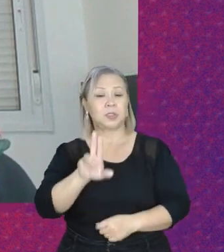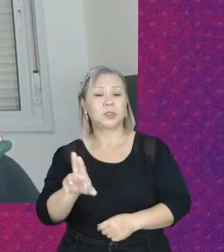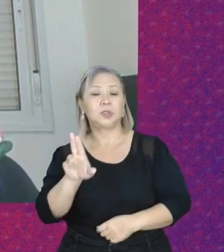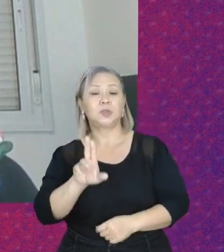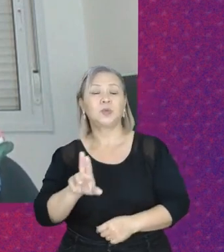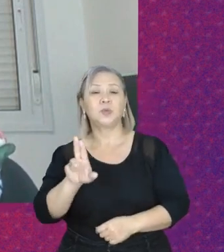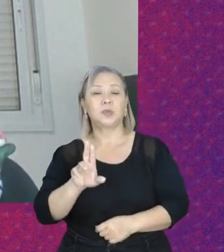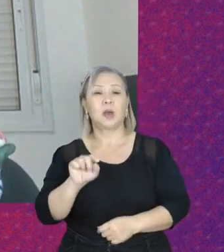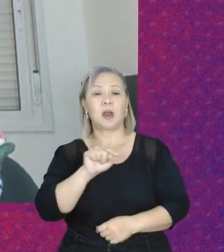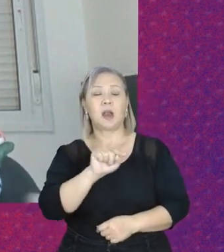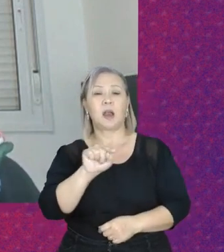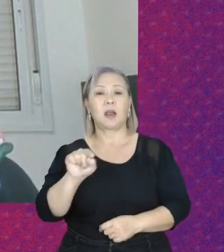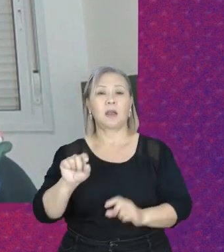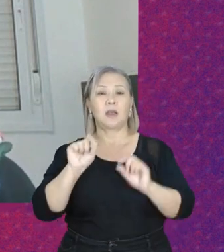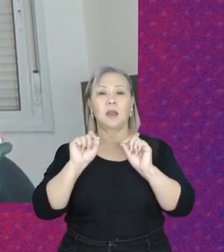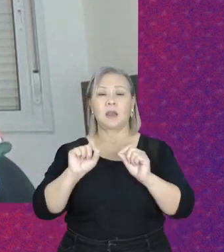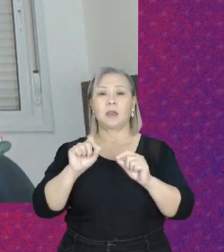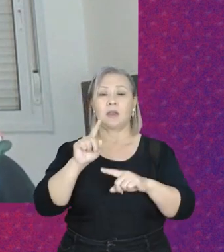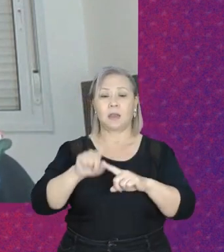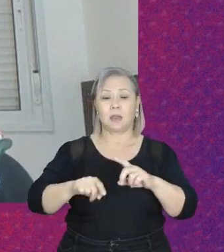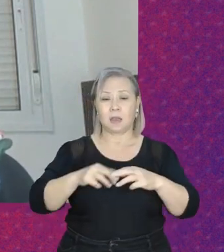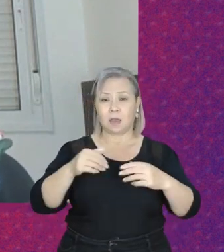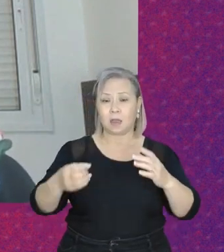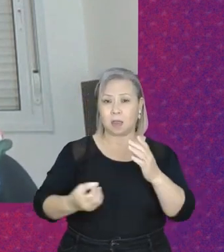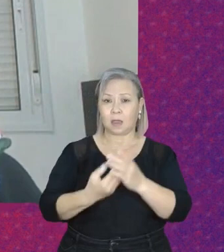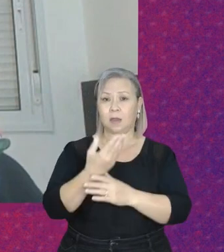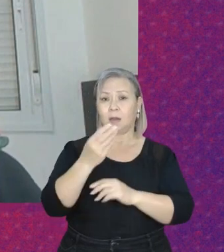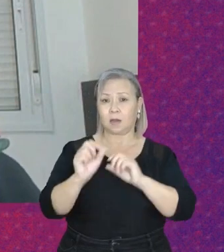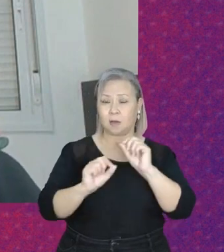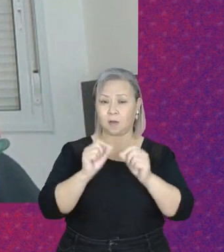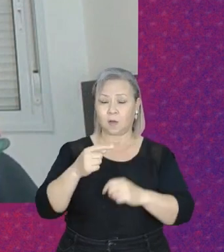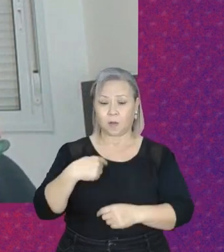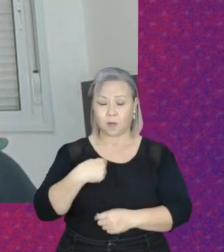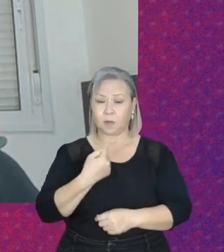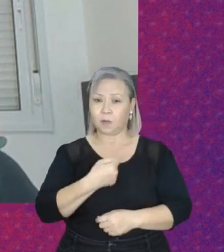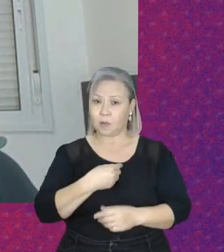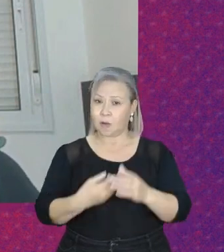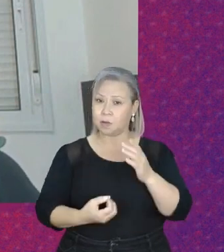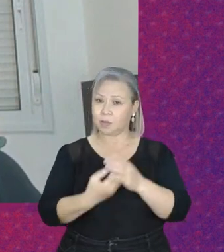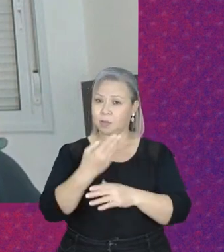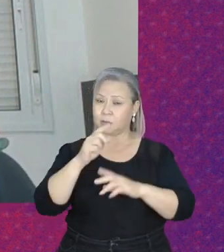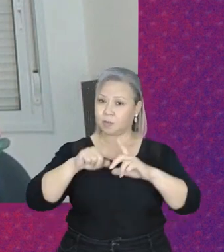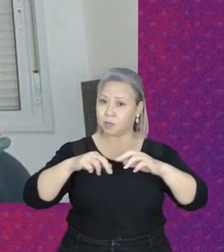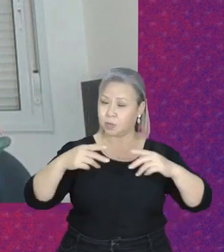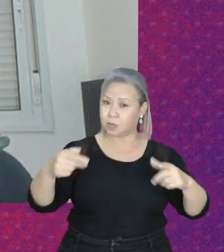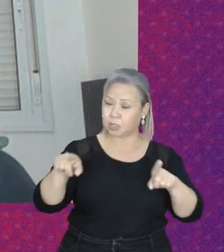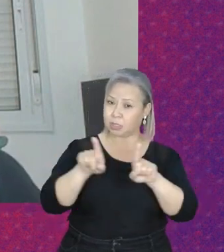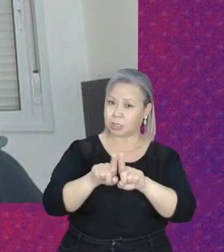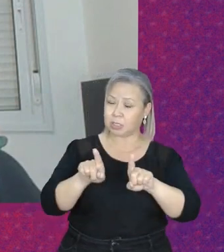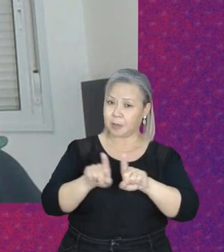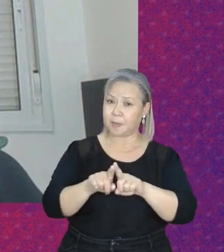que é produzido e como nós produzimos também a